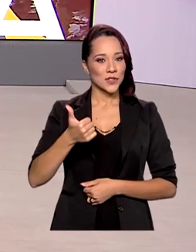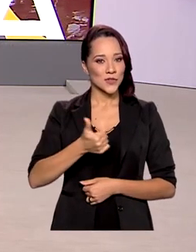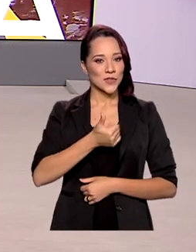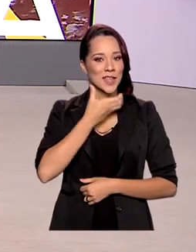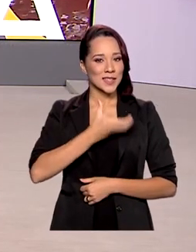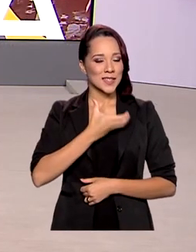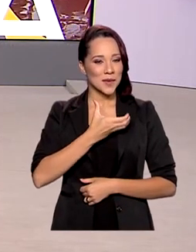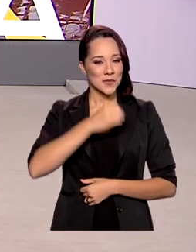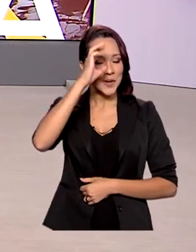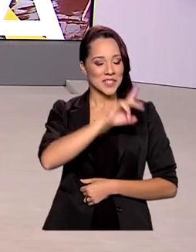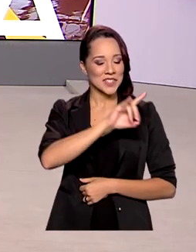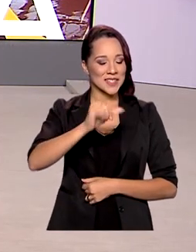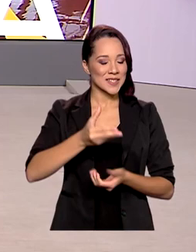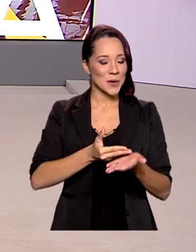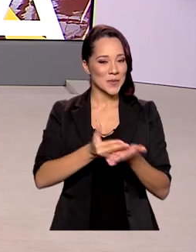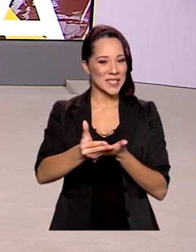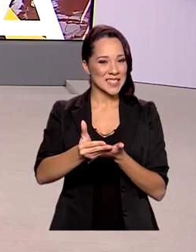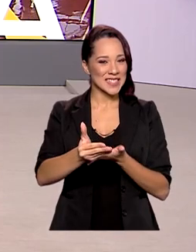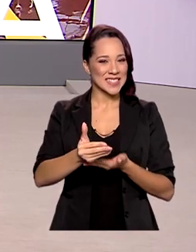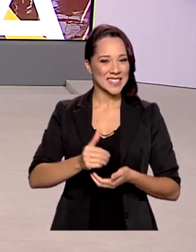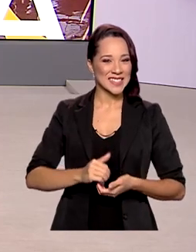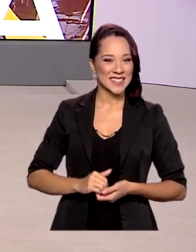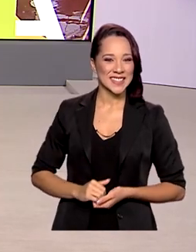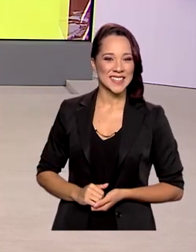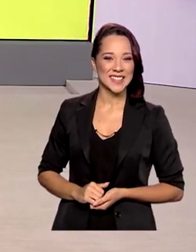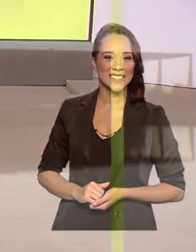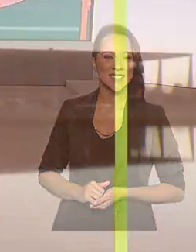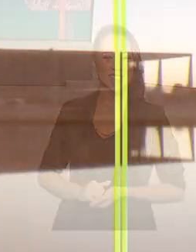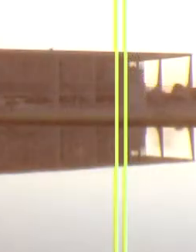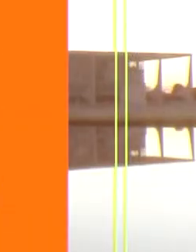de dezembro, o Brasil em Dia está só começando.